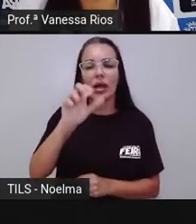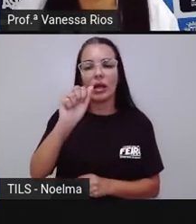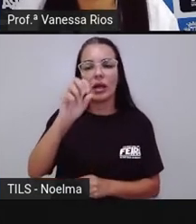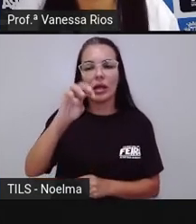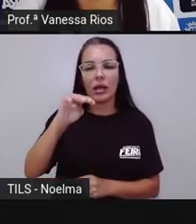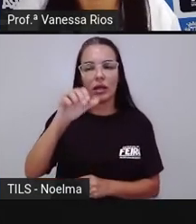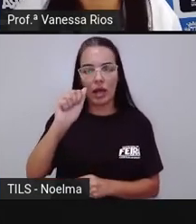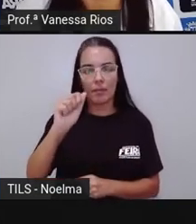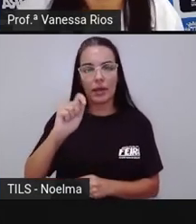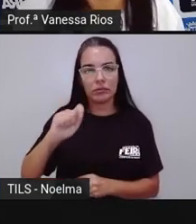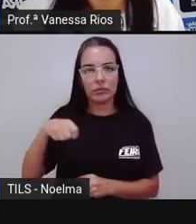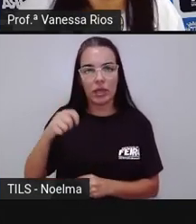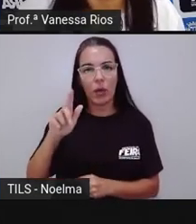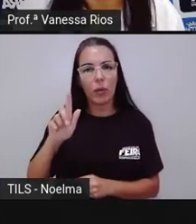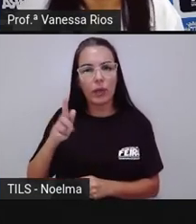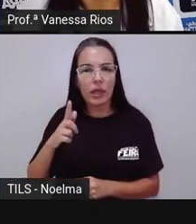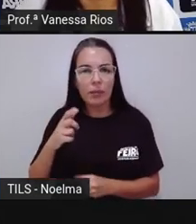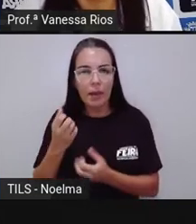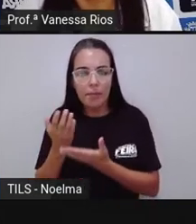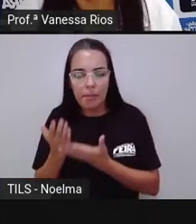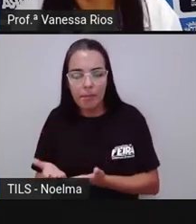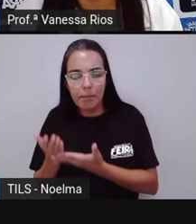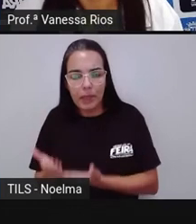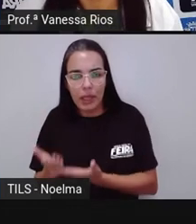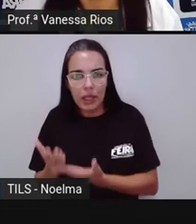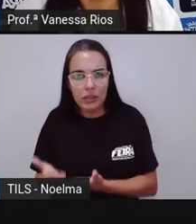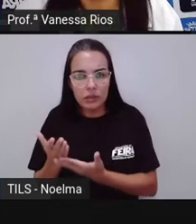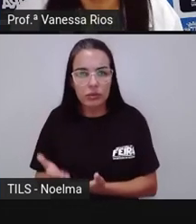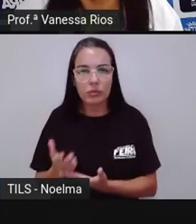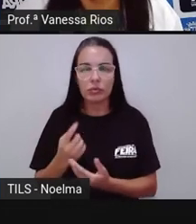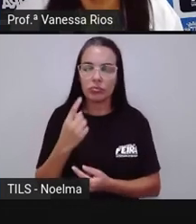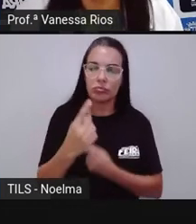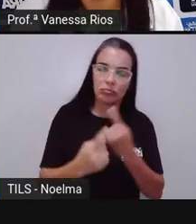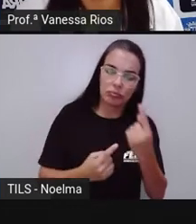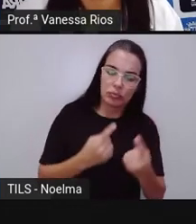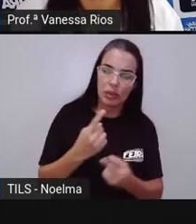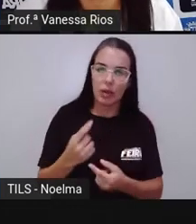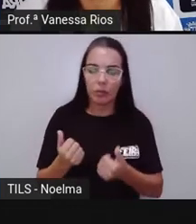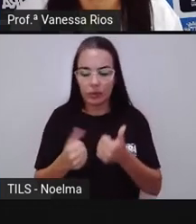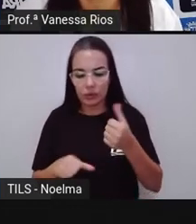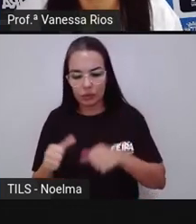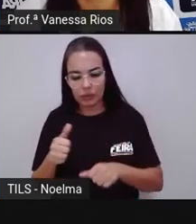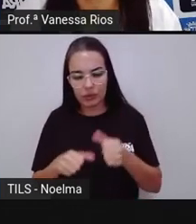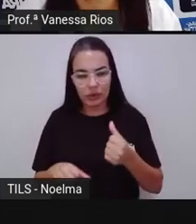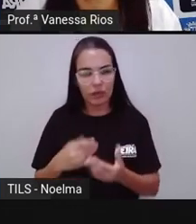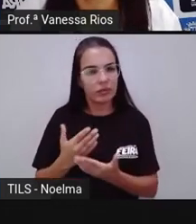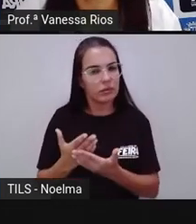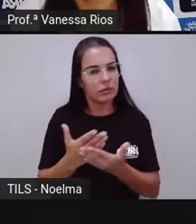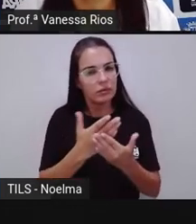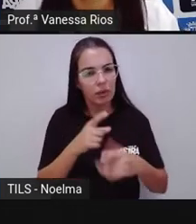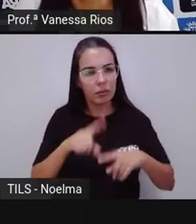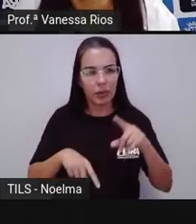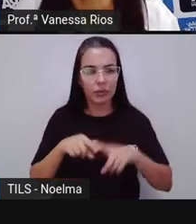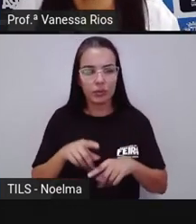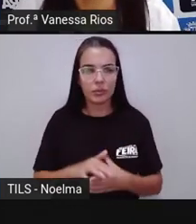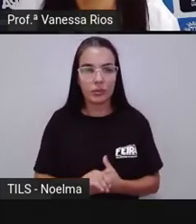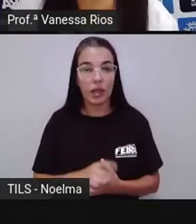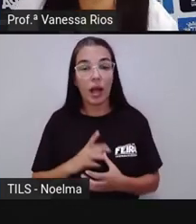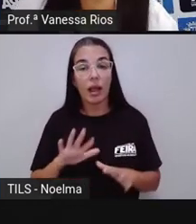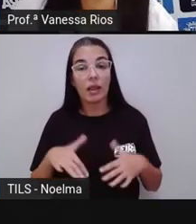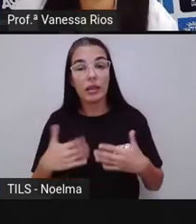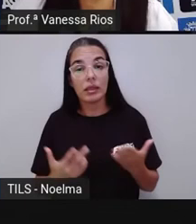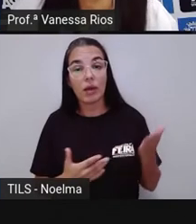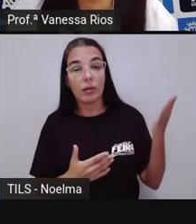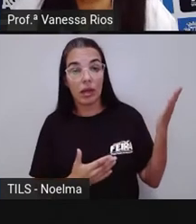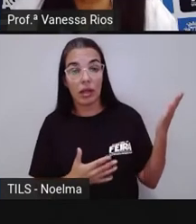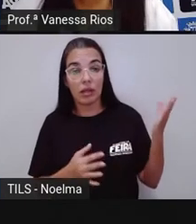utilizada quando a gente quer calcular a massa de determinada substância, de determinado material. E aí a